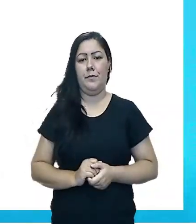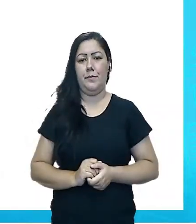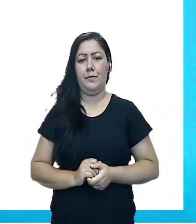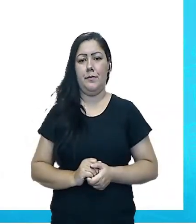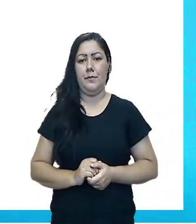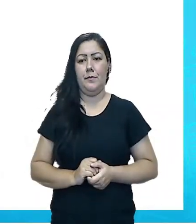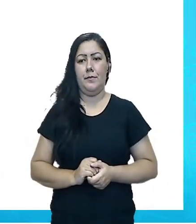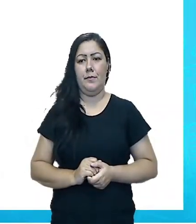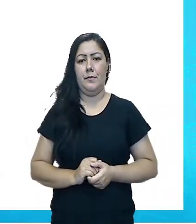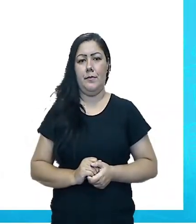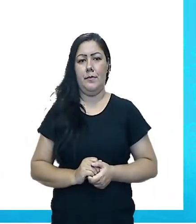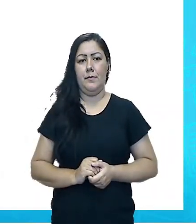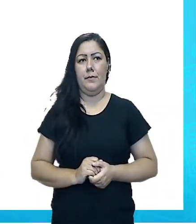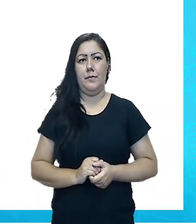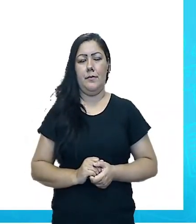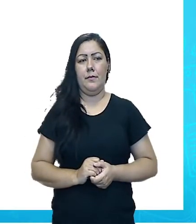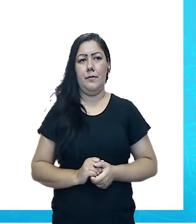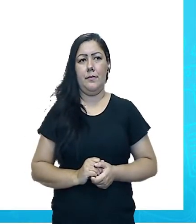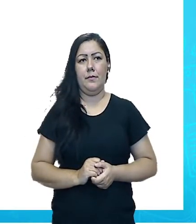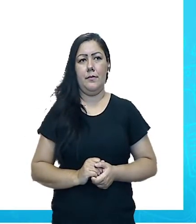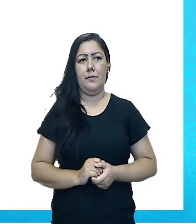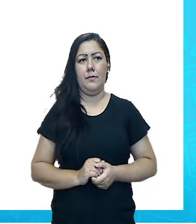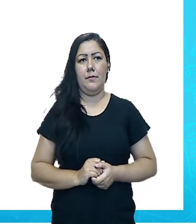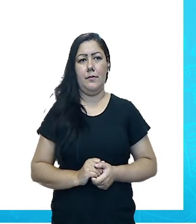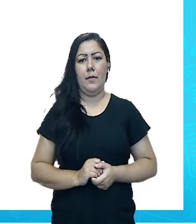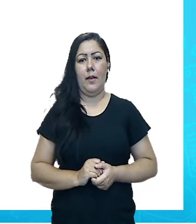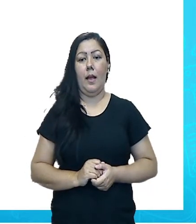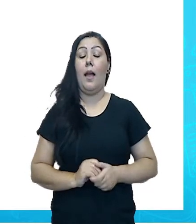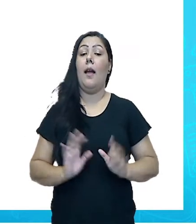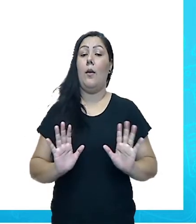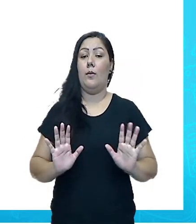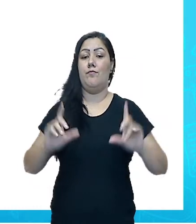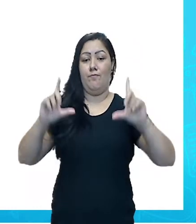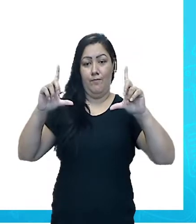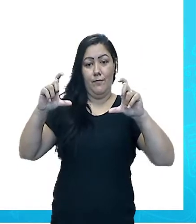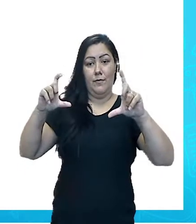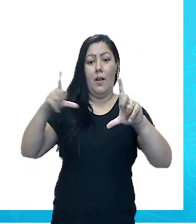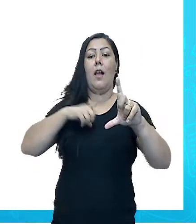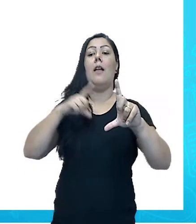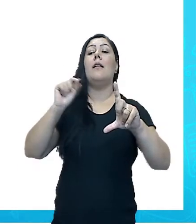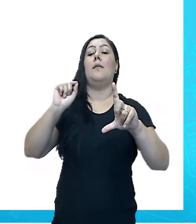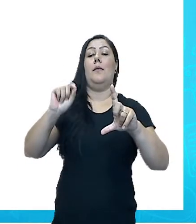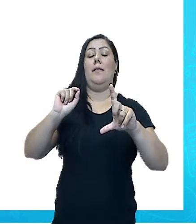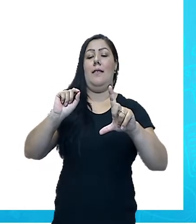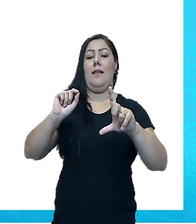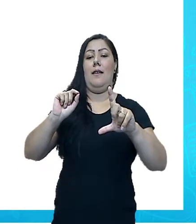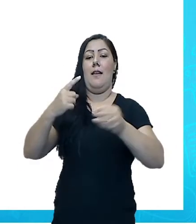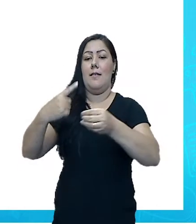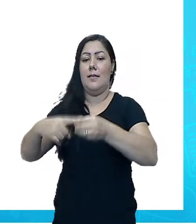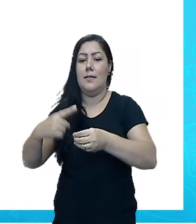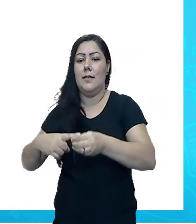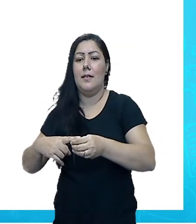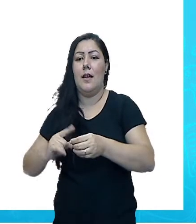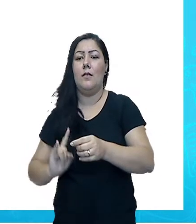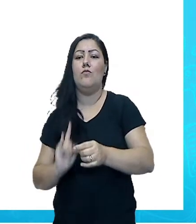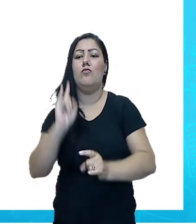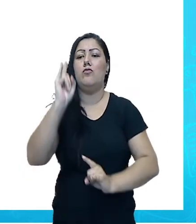Agora, nós temos aqui elementos culturais. Nós temos aqui